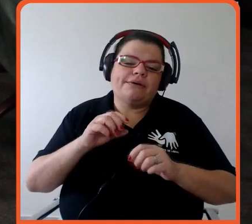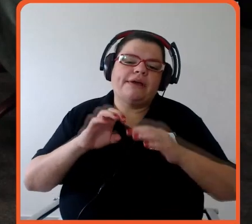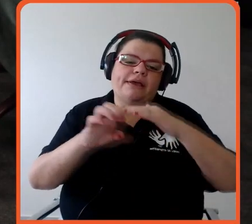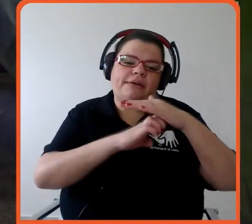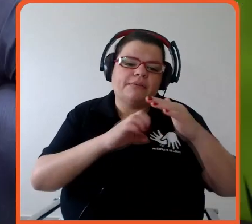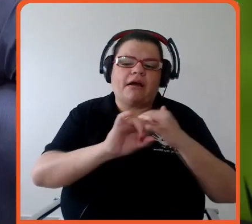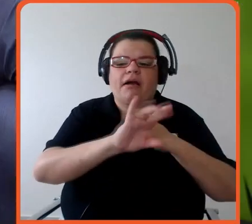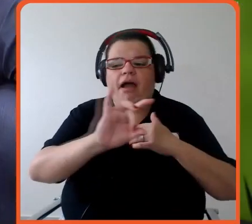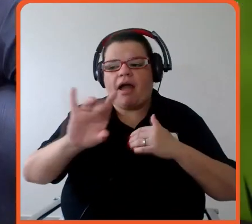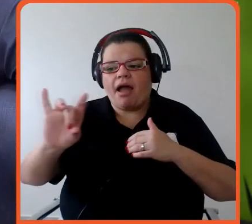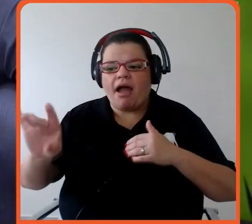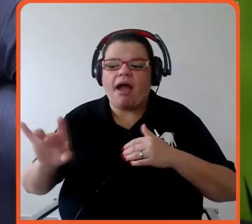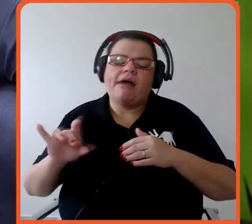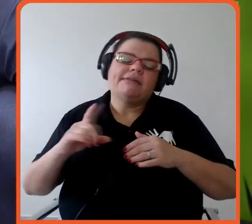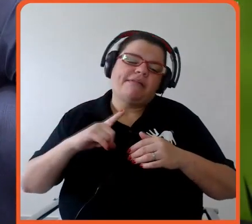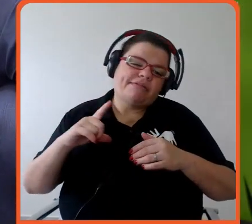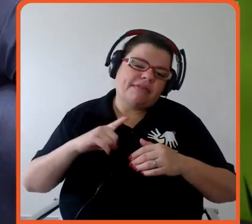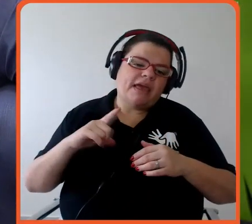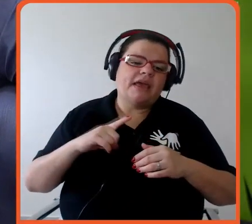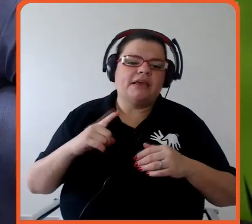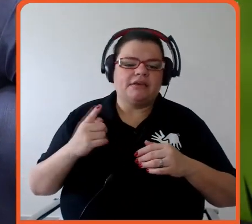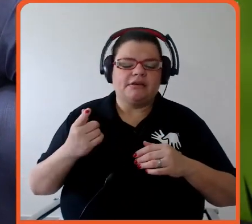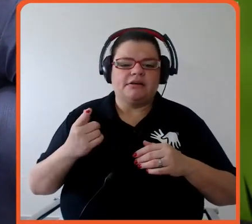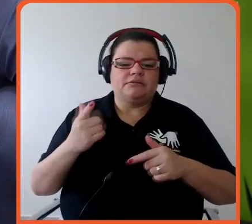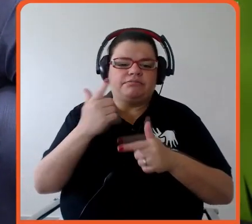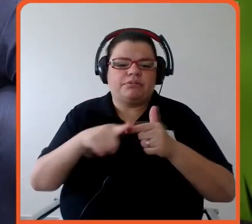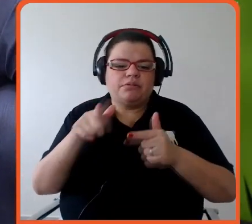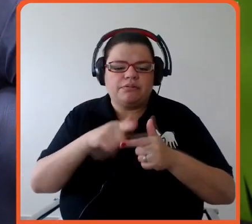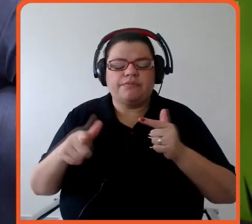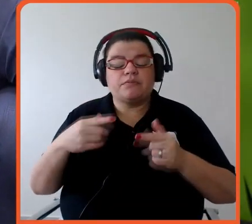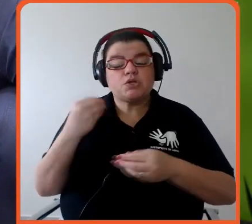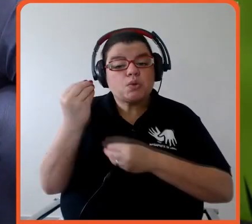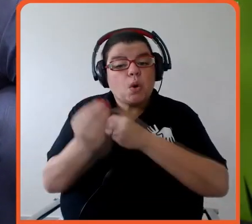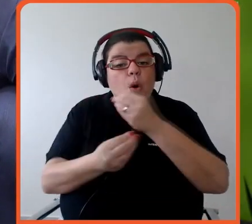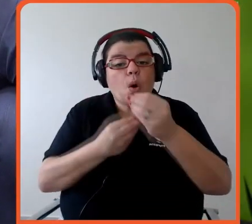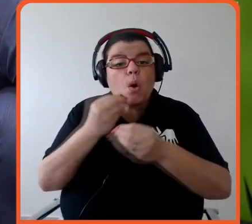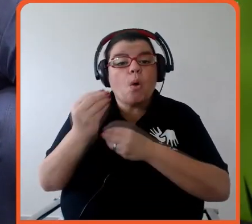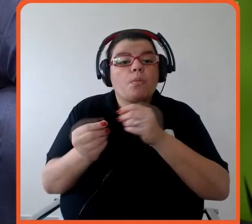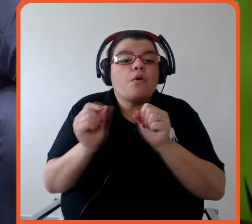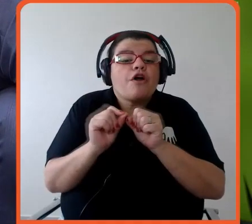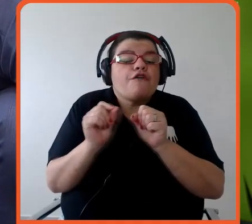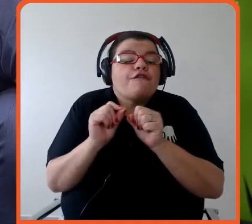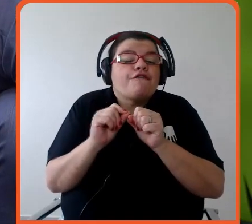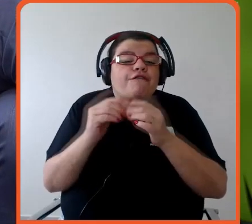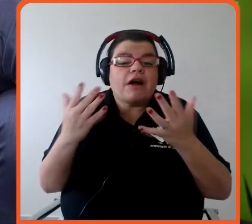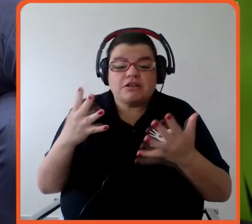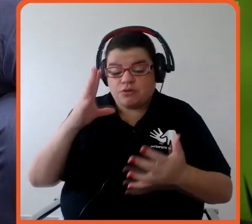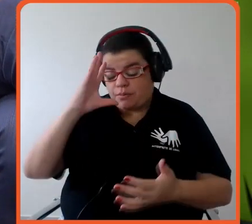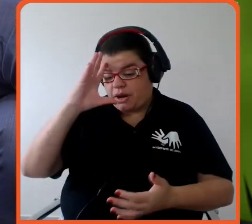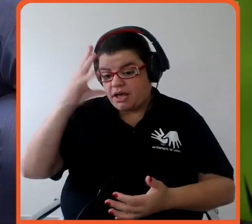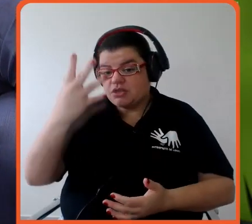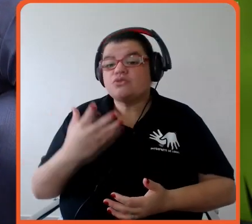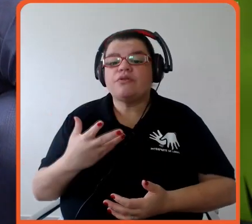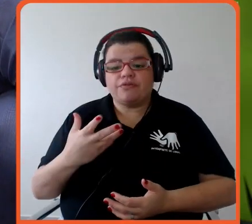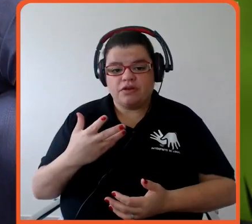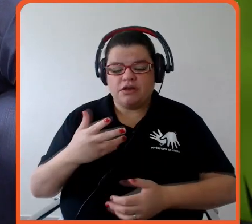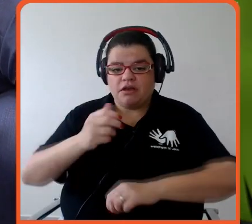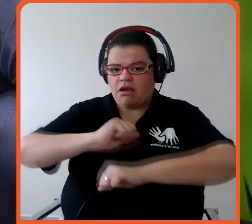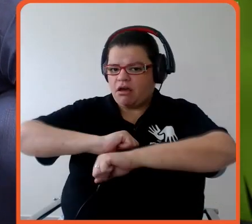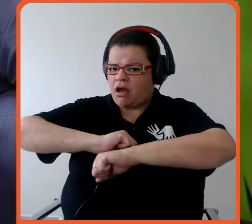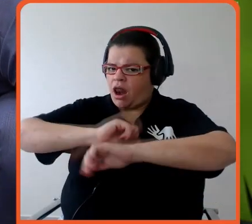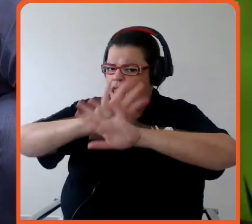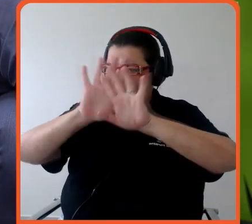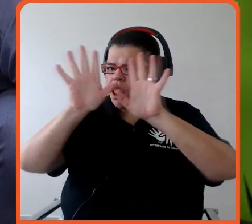é isso, como que eu construo o estofo, o caminho que seja muito claro e que possa ser